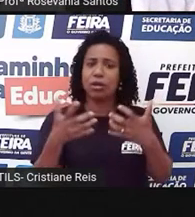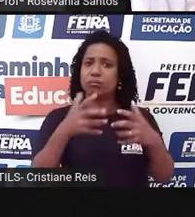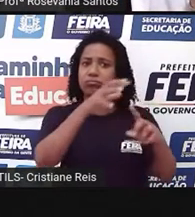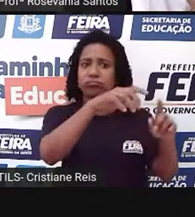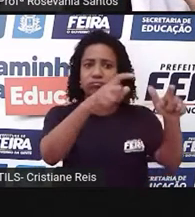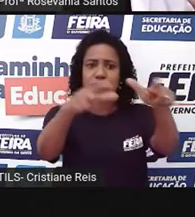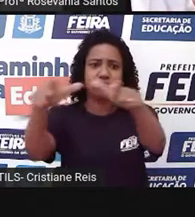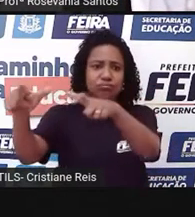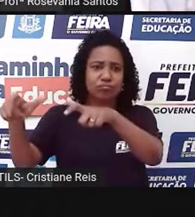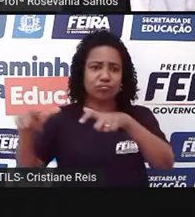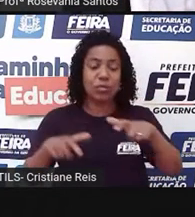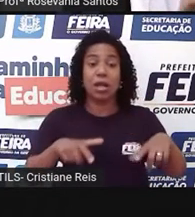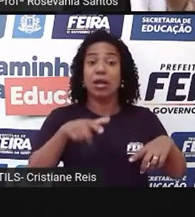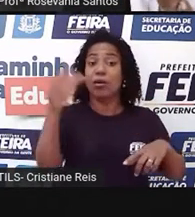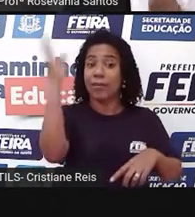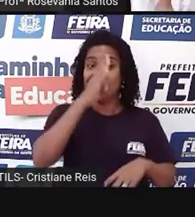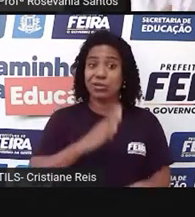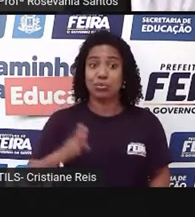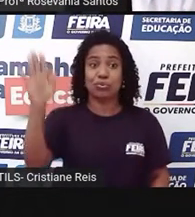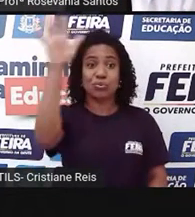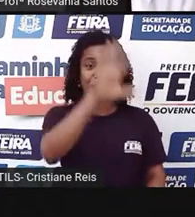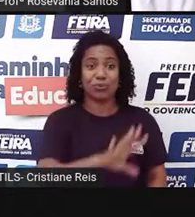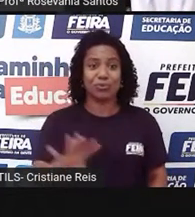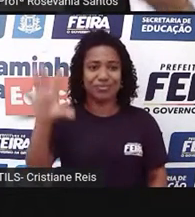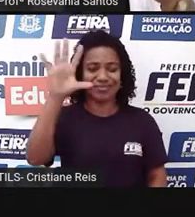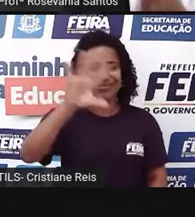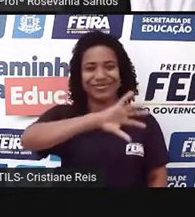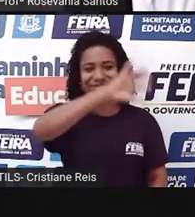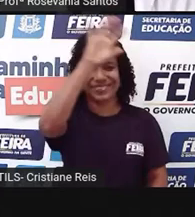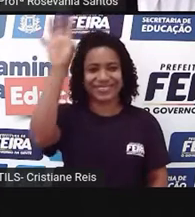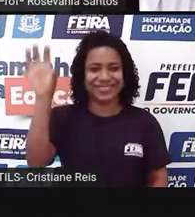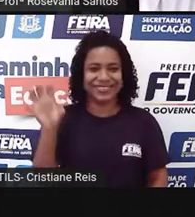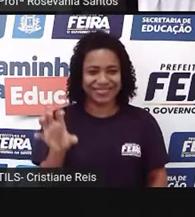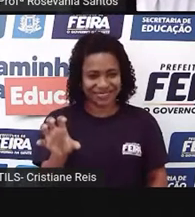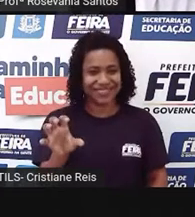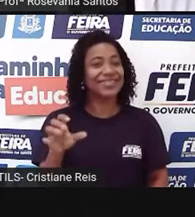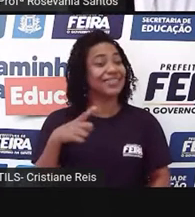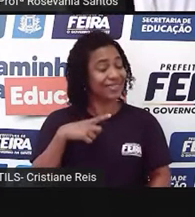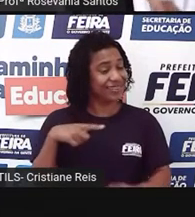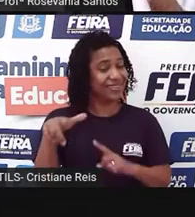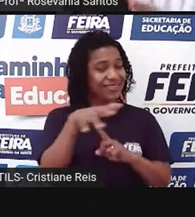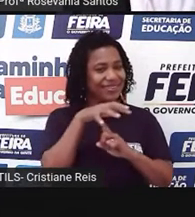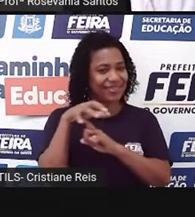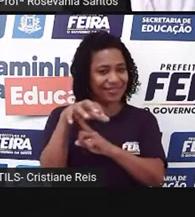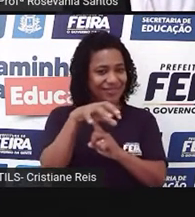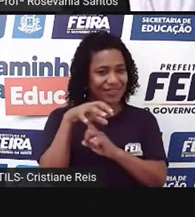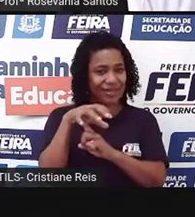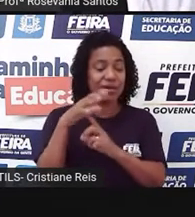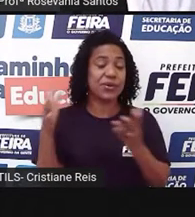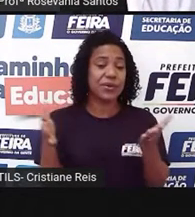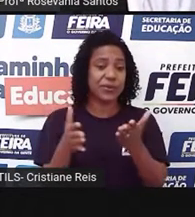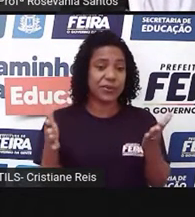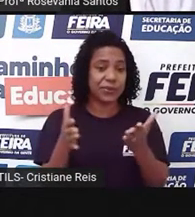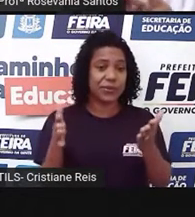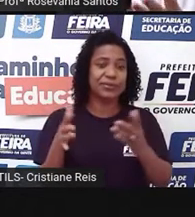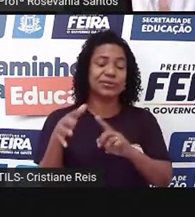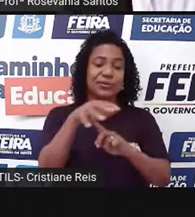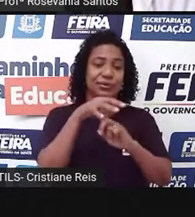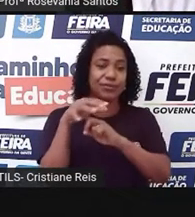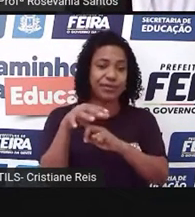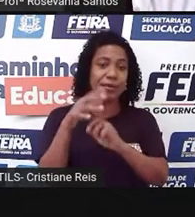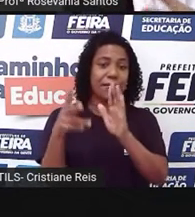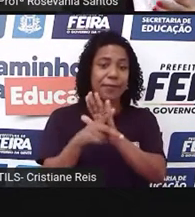pelo Brasil como um todo. Mas hoje, como eu falei pra vocês, nós vamos nos ater apenas às feiras do